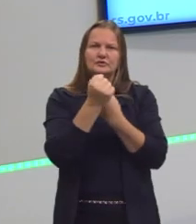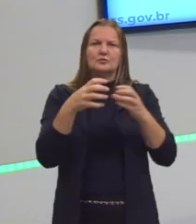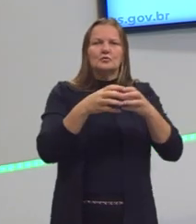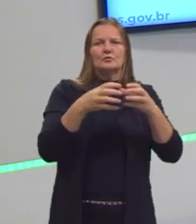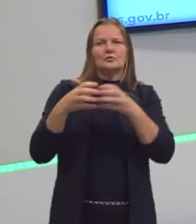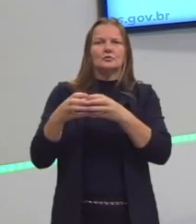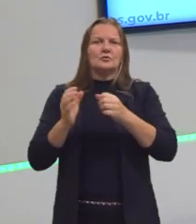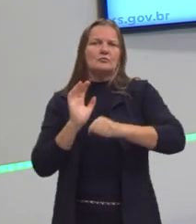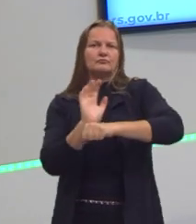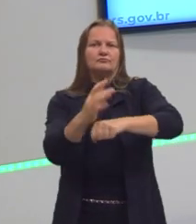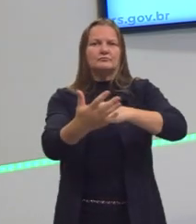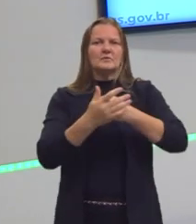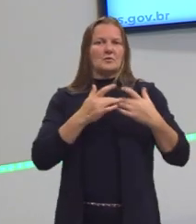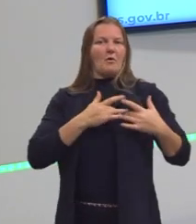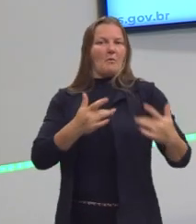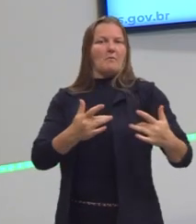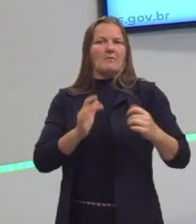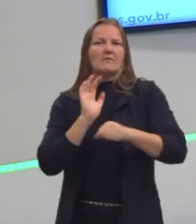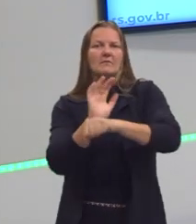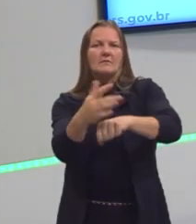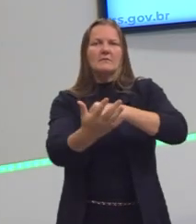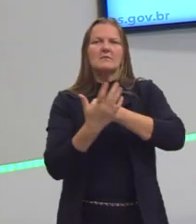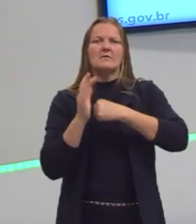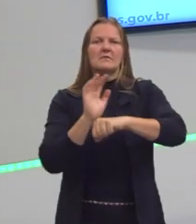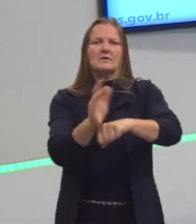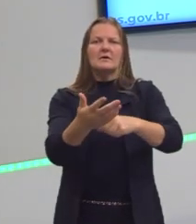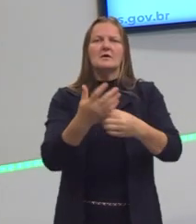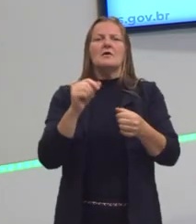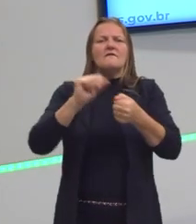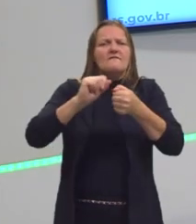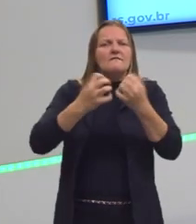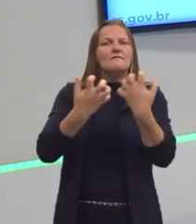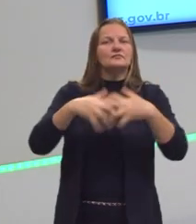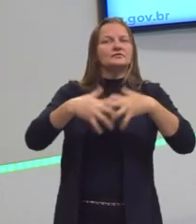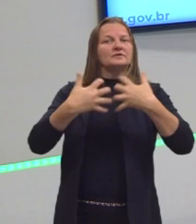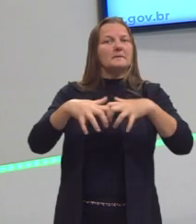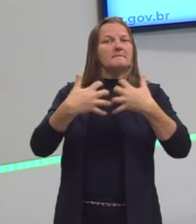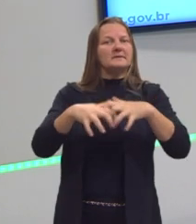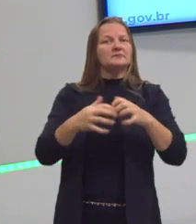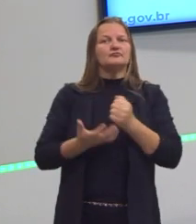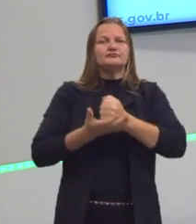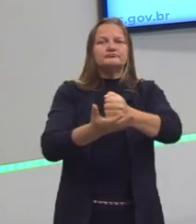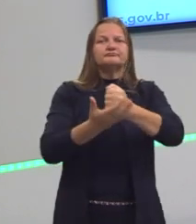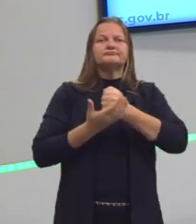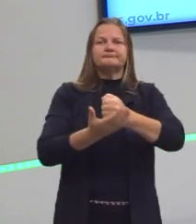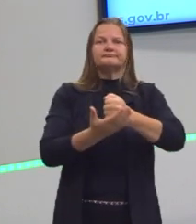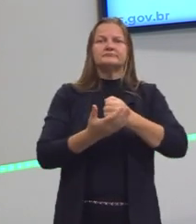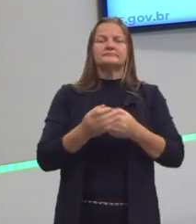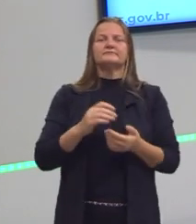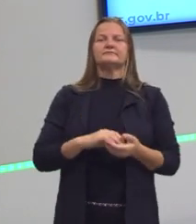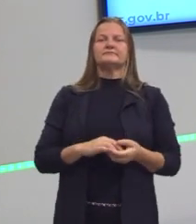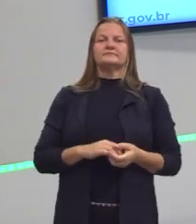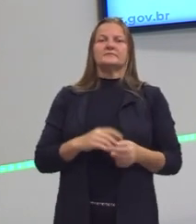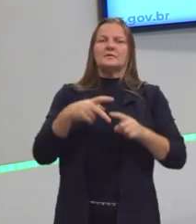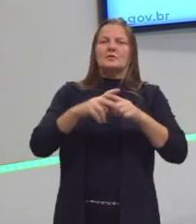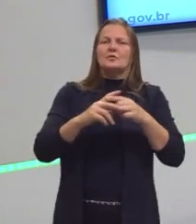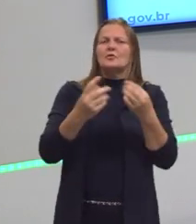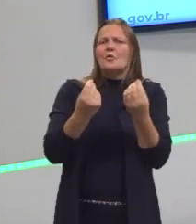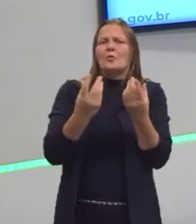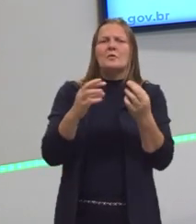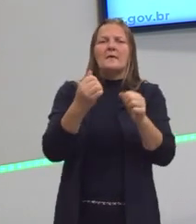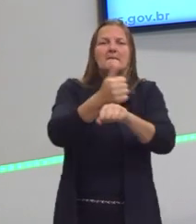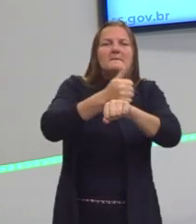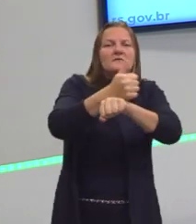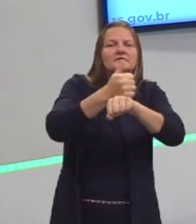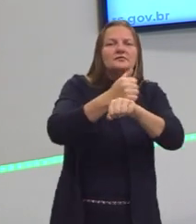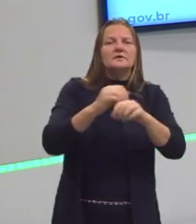solidariedade mecânica e orgânica, né? Então, tanto na mecânica como na orgânica, as profissões,